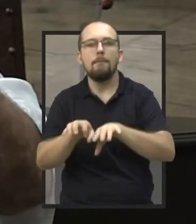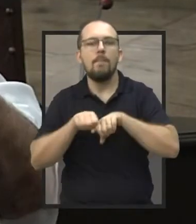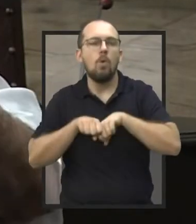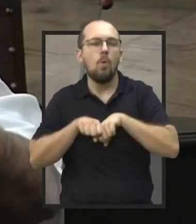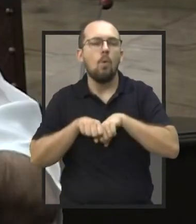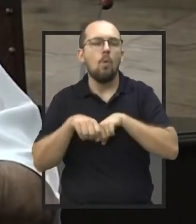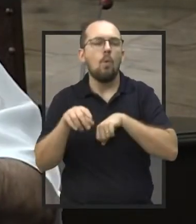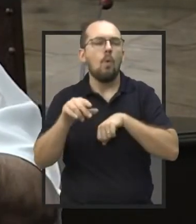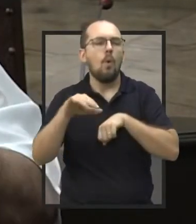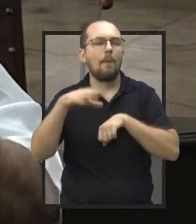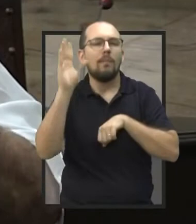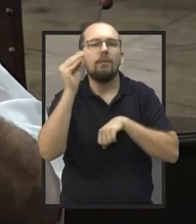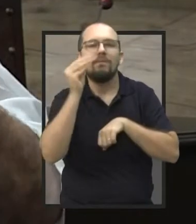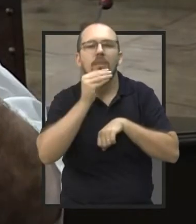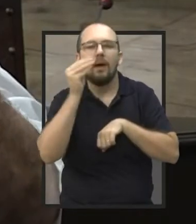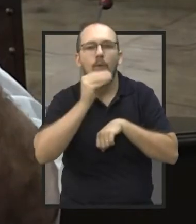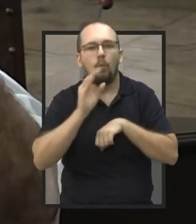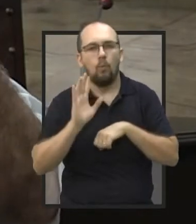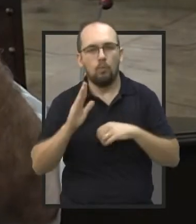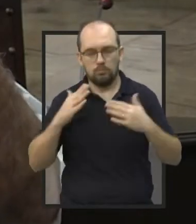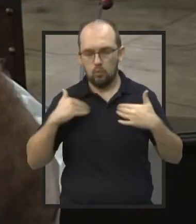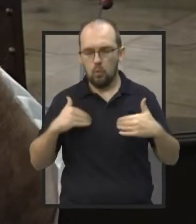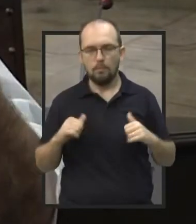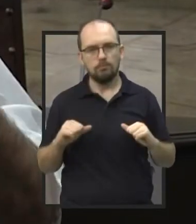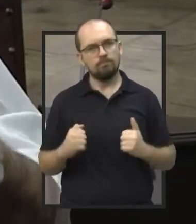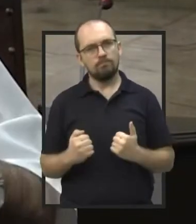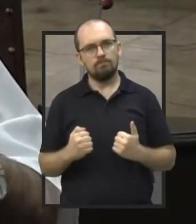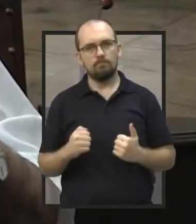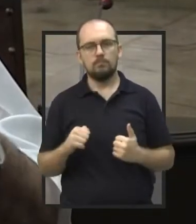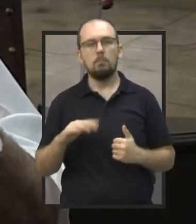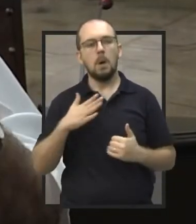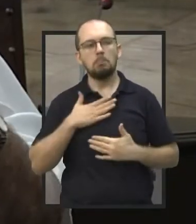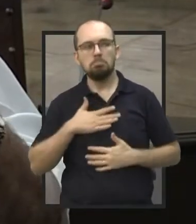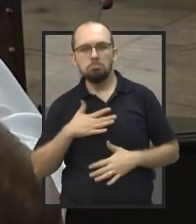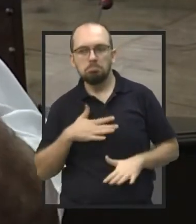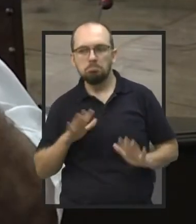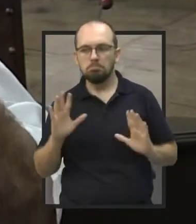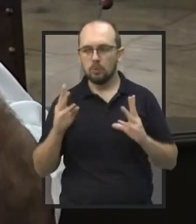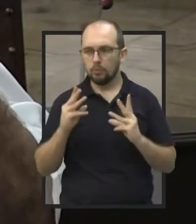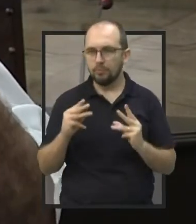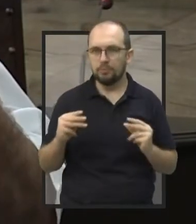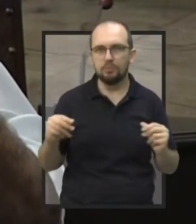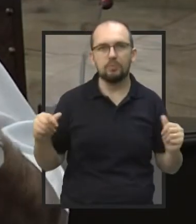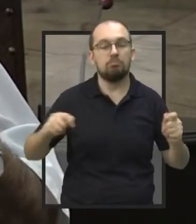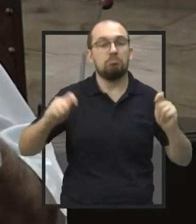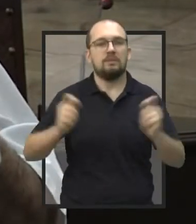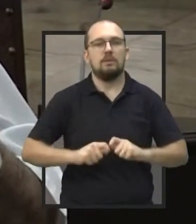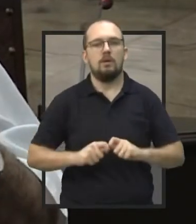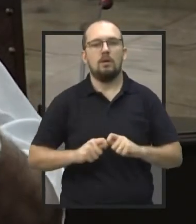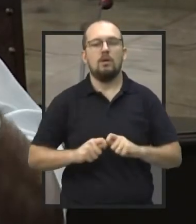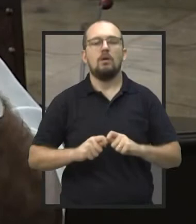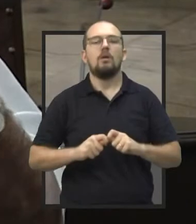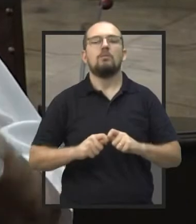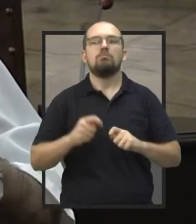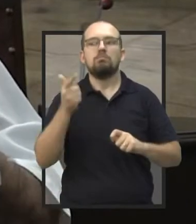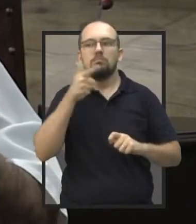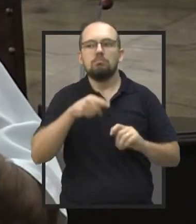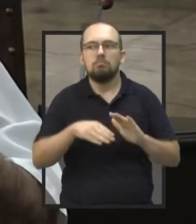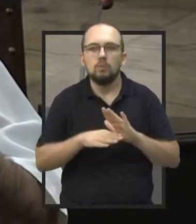mais fraca, bem mais tranquila e que conseguiram se recuperar